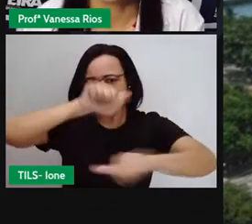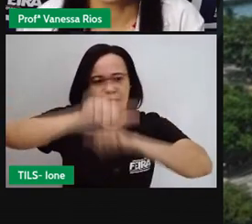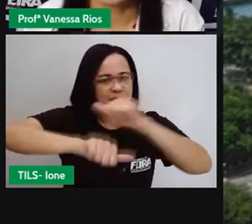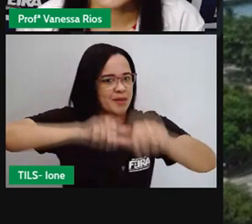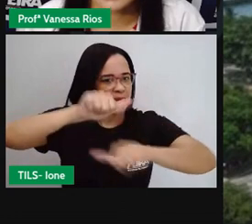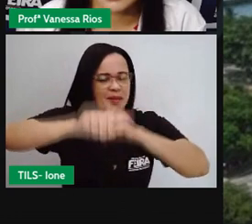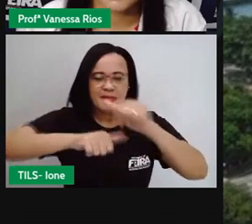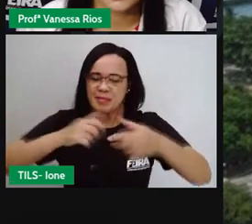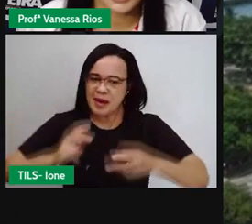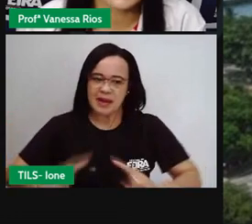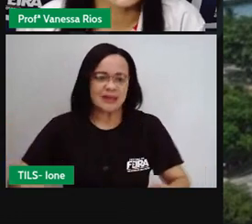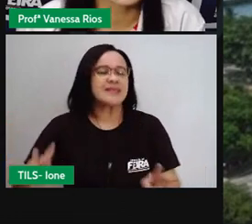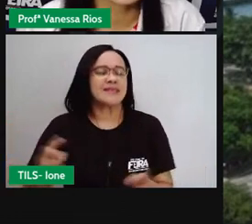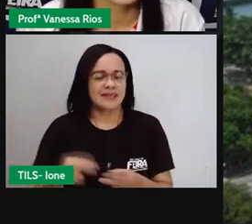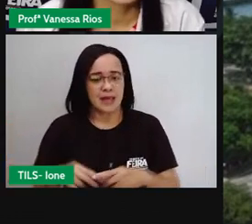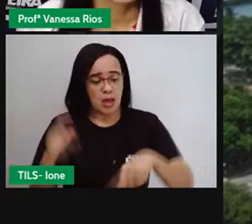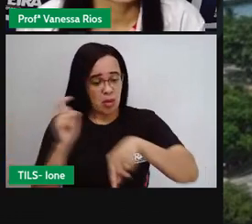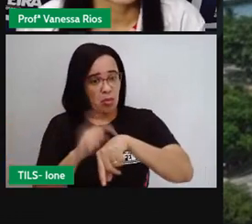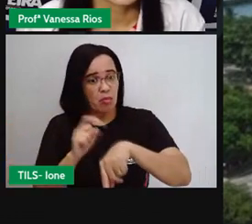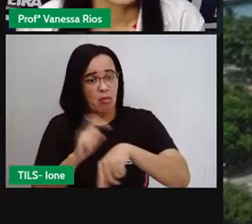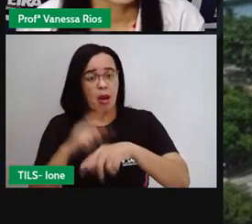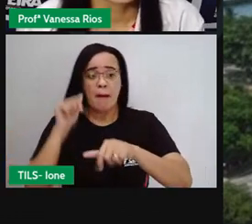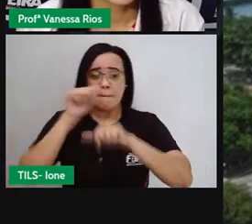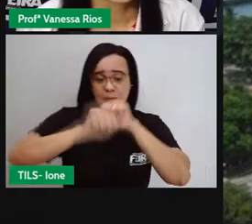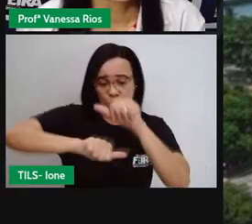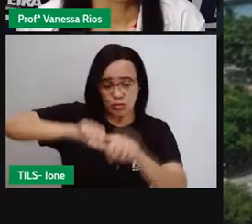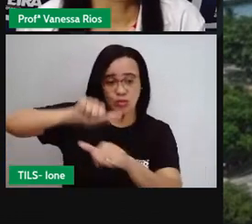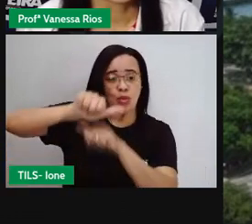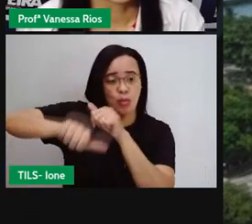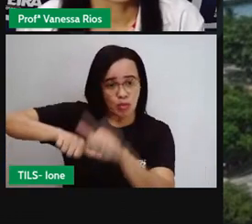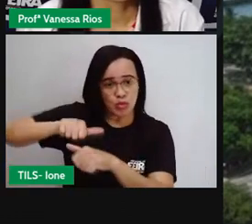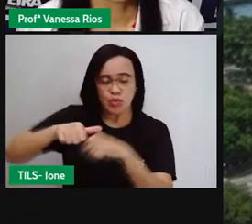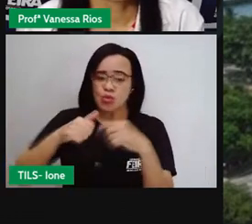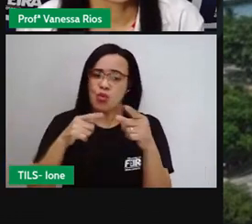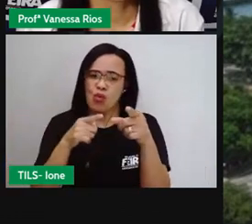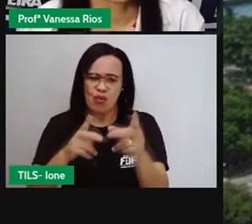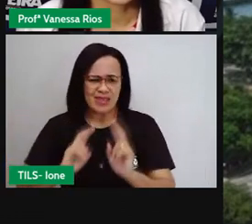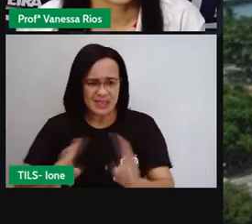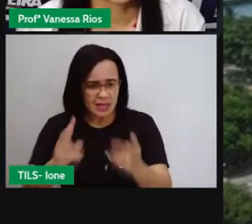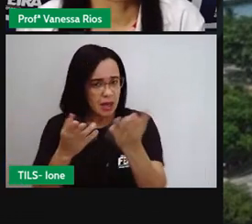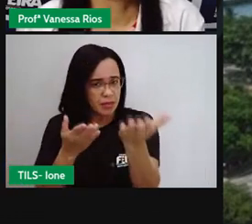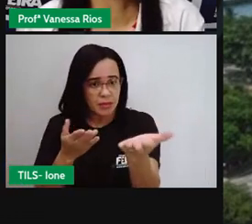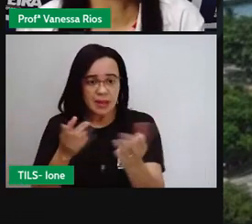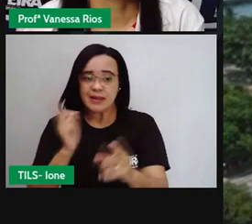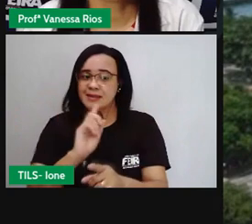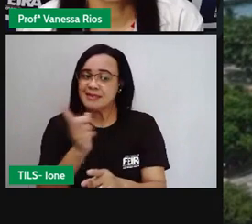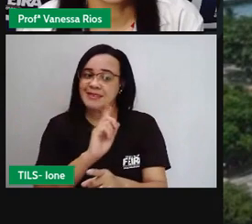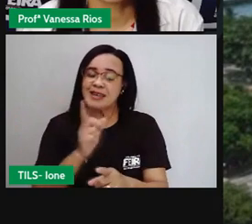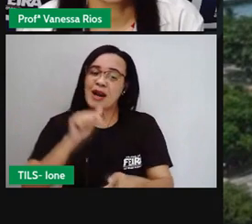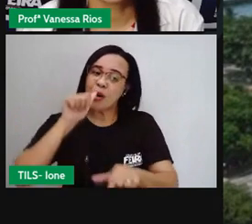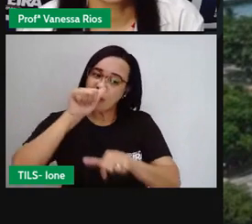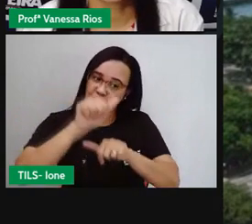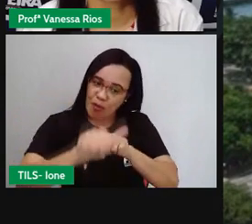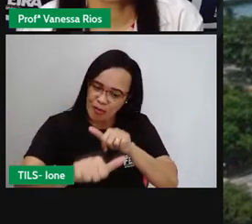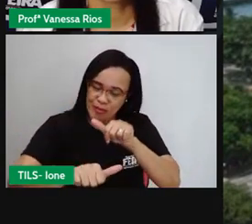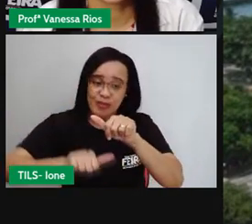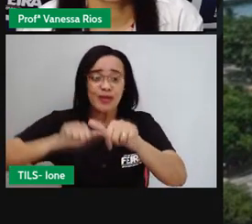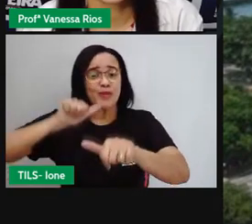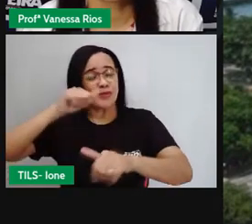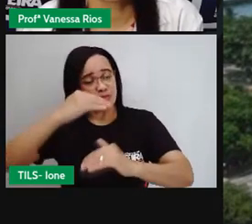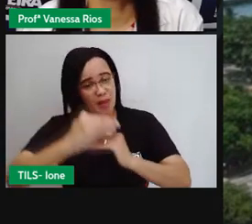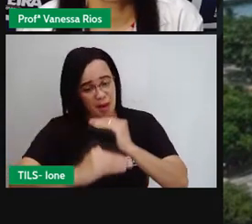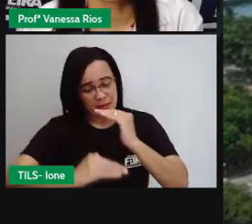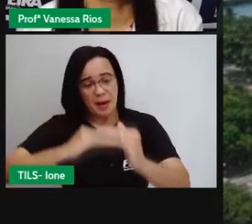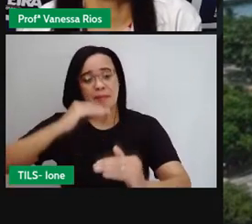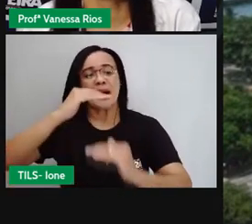sempre o elevador Lacerda foi assim, não é? E aí a gente vê, observa aí a função desse elevador hoje, que é fazer